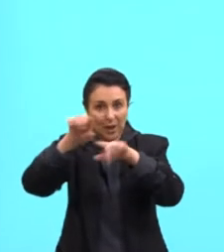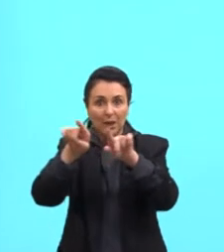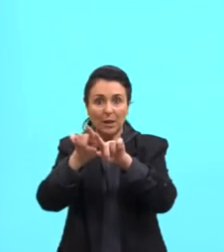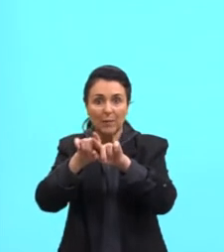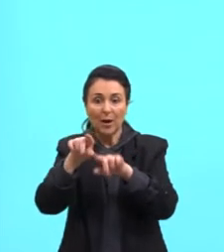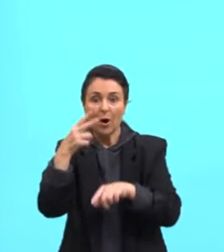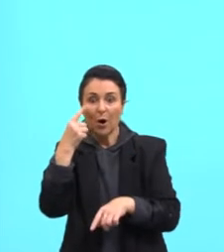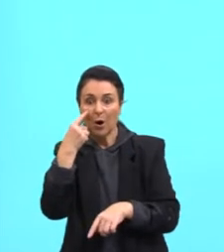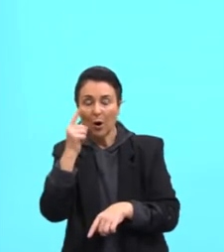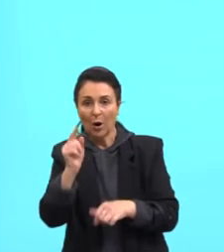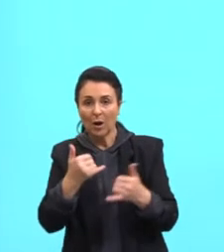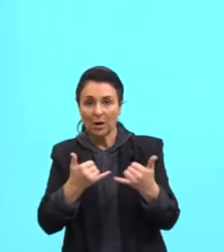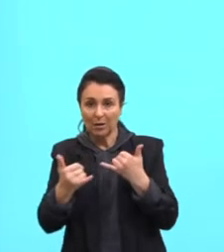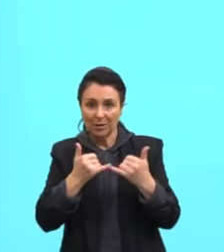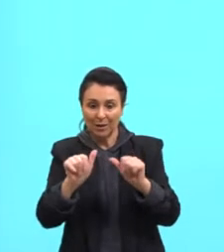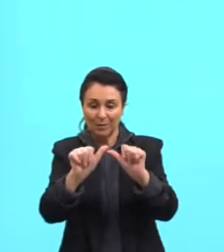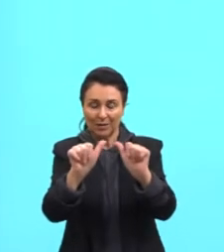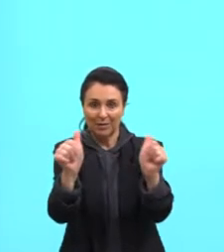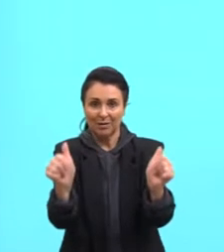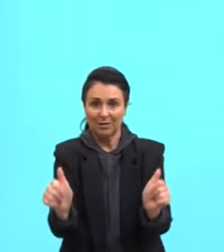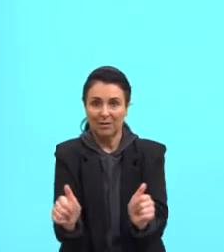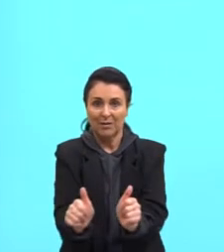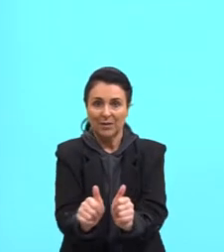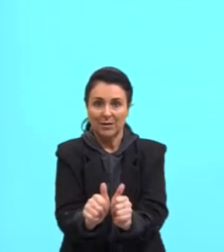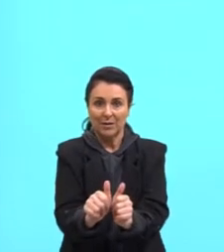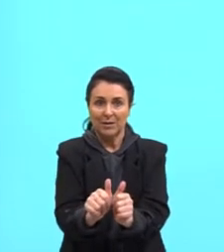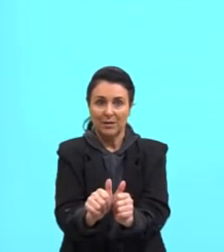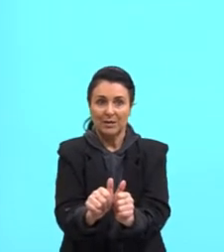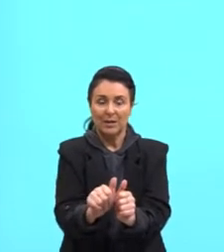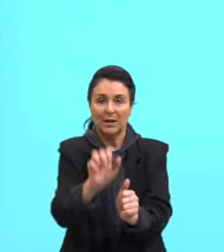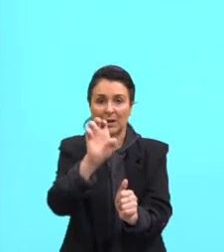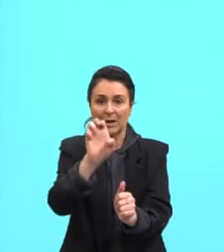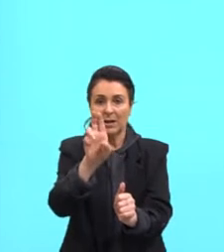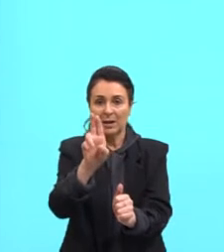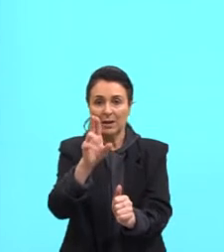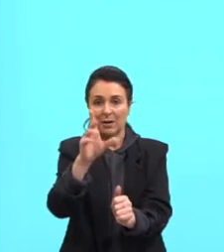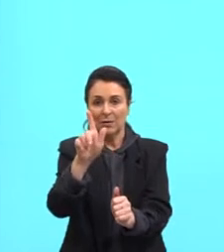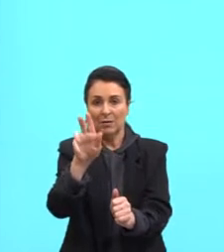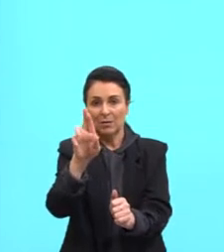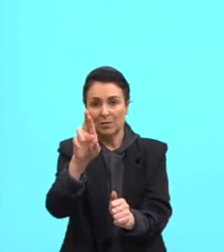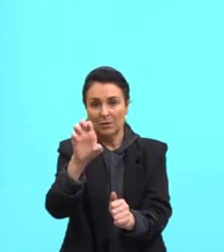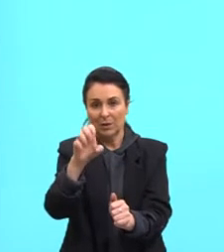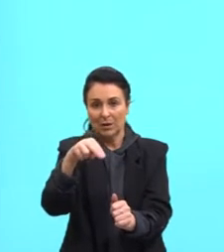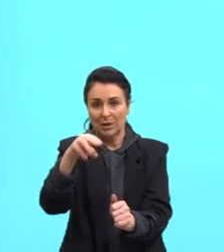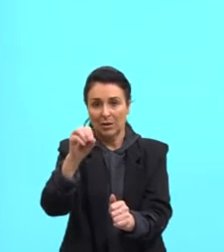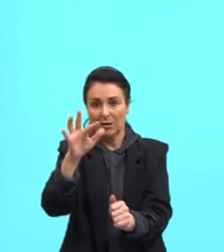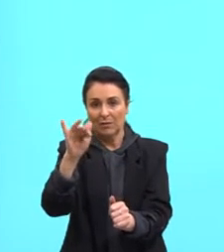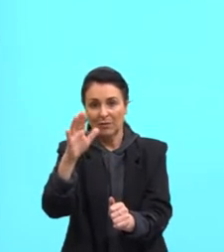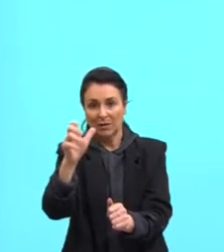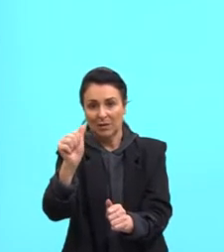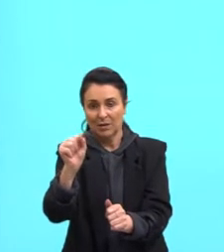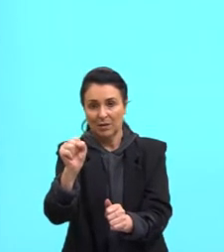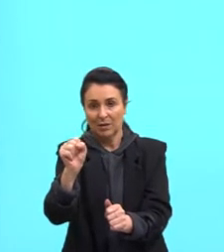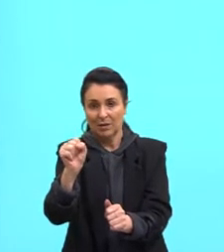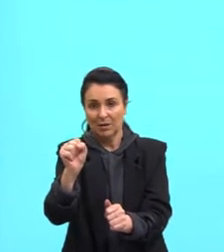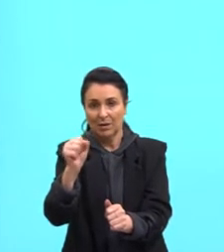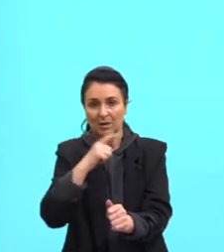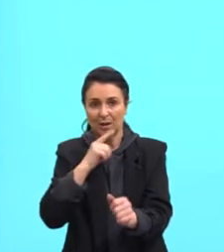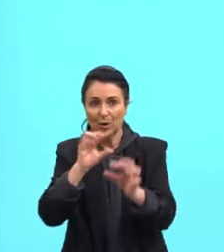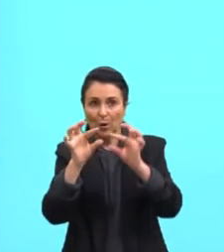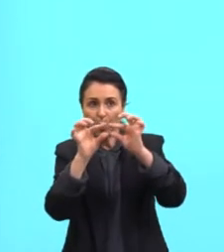exemplo, nessa figura, uma euglenófita. Então, nós vemos também um fiozinho nela,